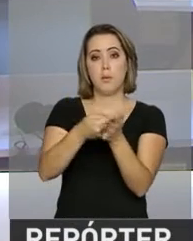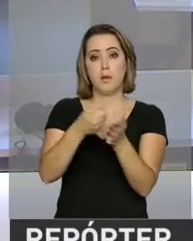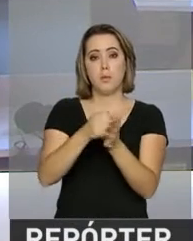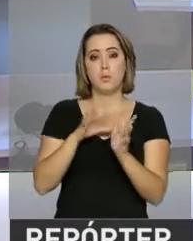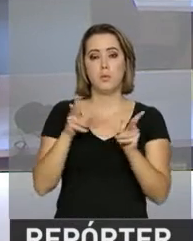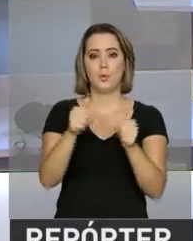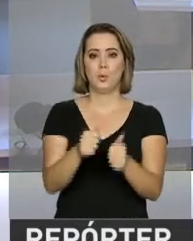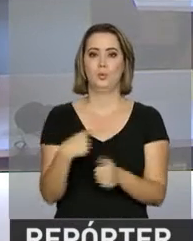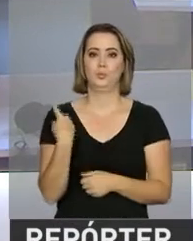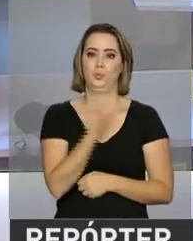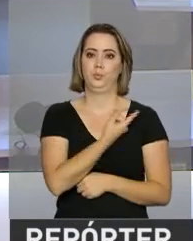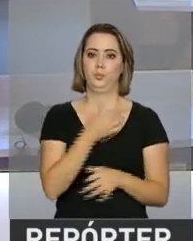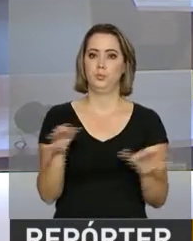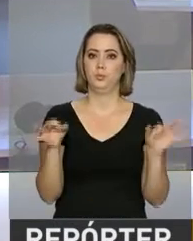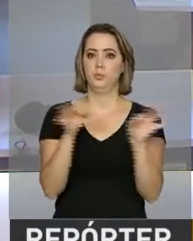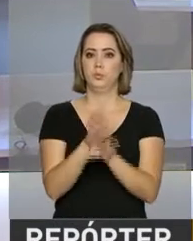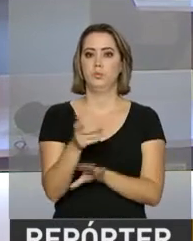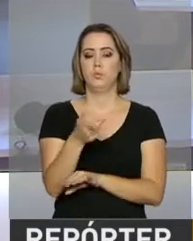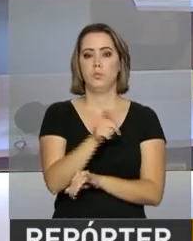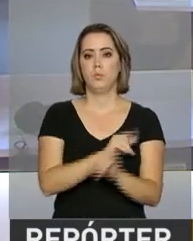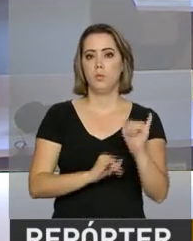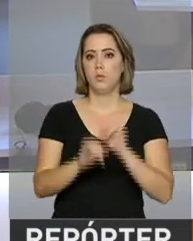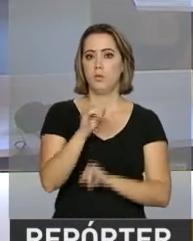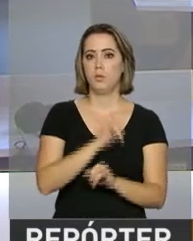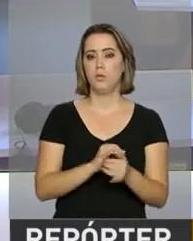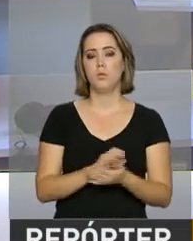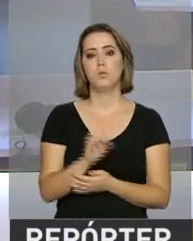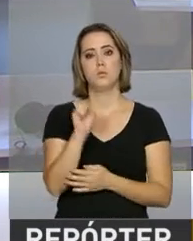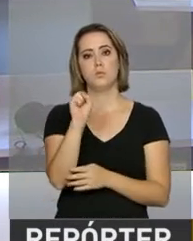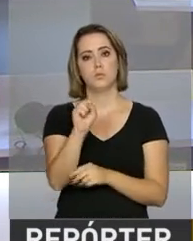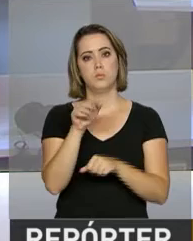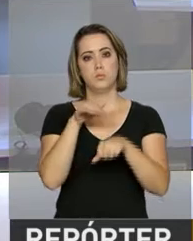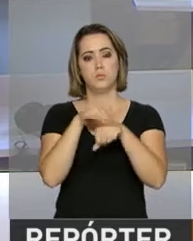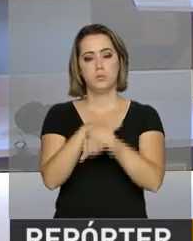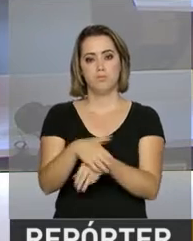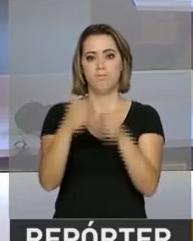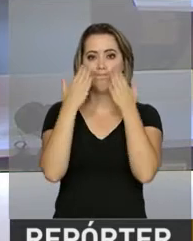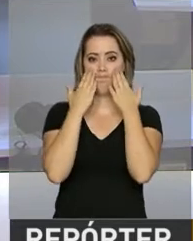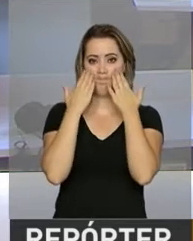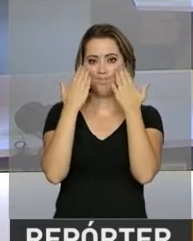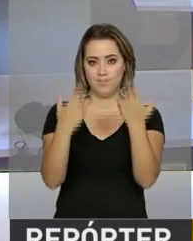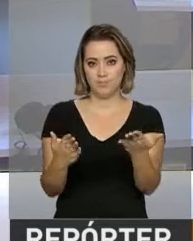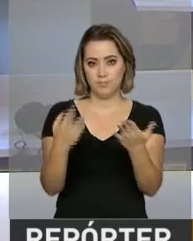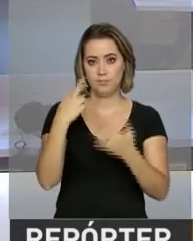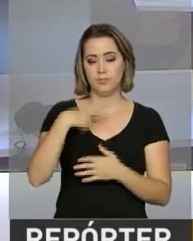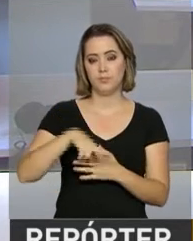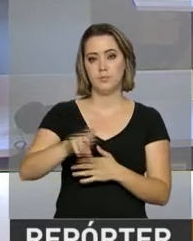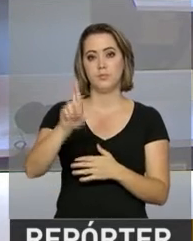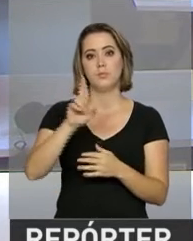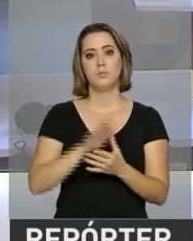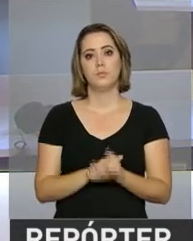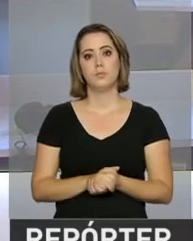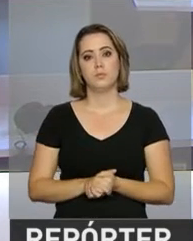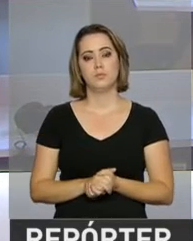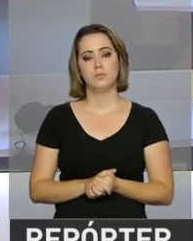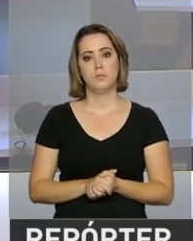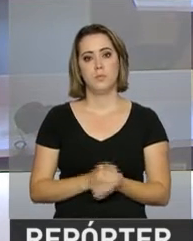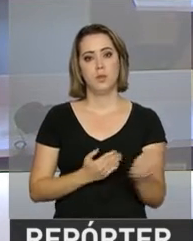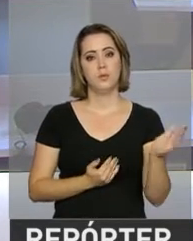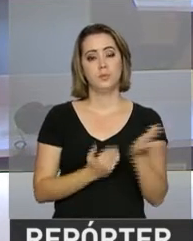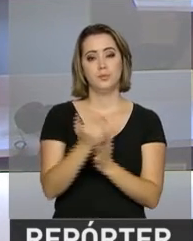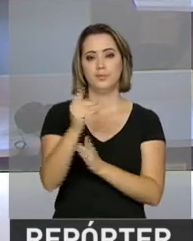ficamos por aqui. Podemos voltar a qualquer momento com mais informações ou às 8 da noite na próxima edição do Repórter NBR.